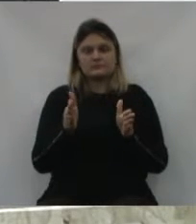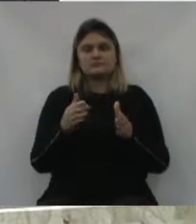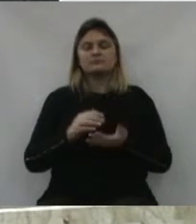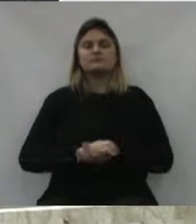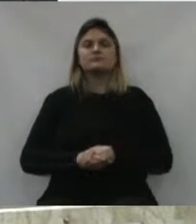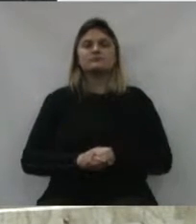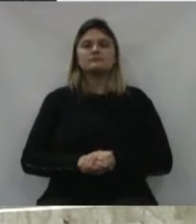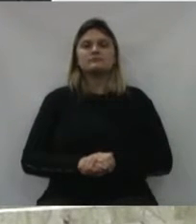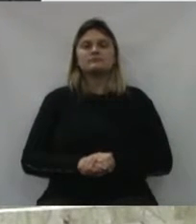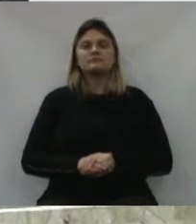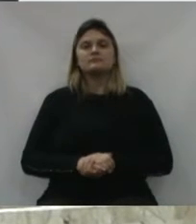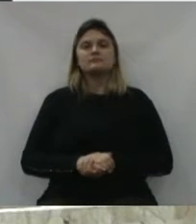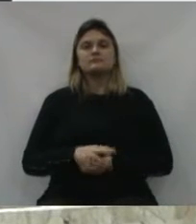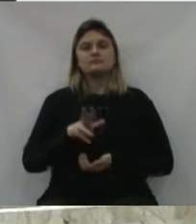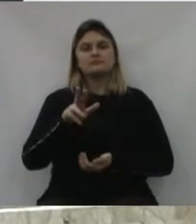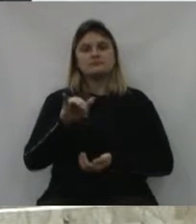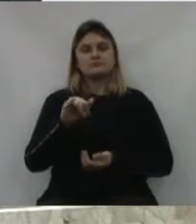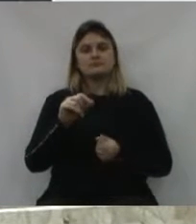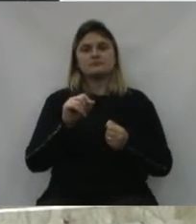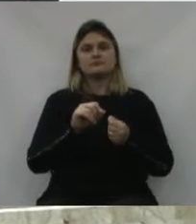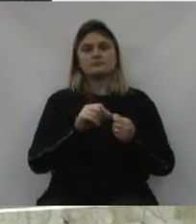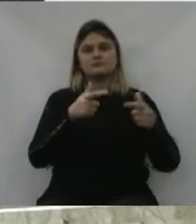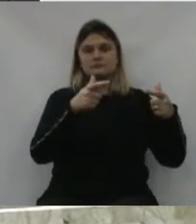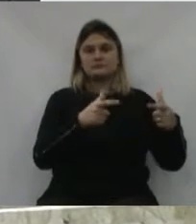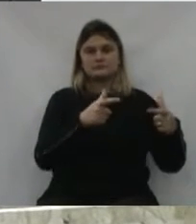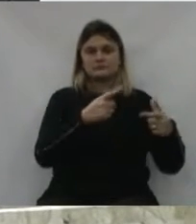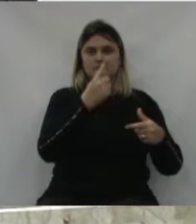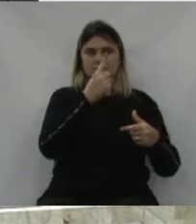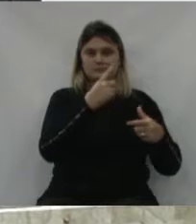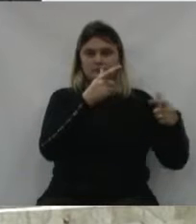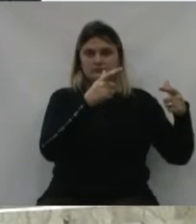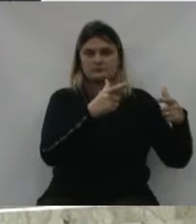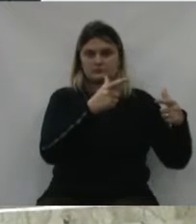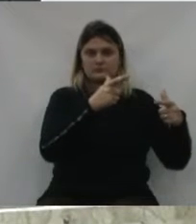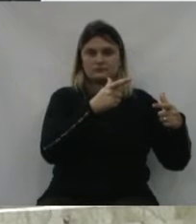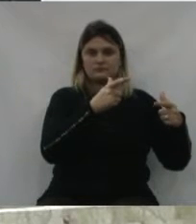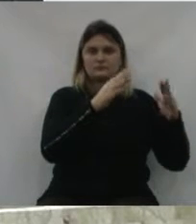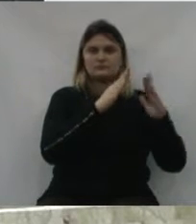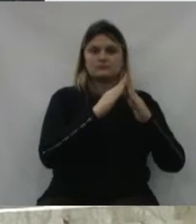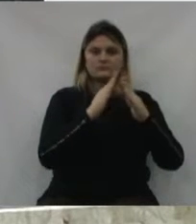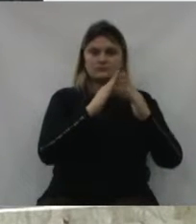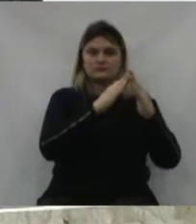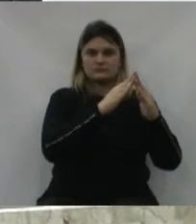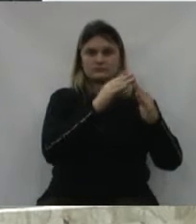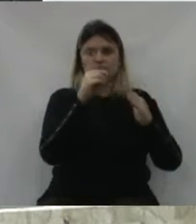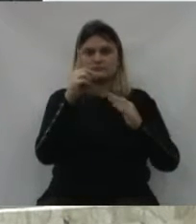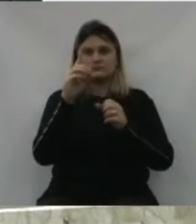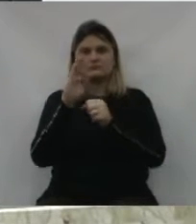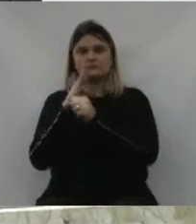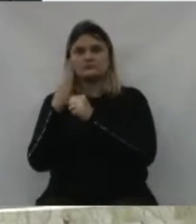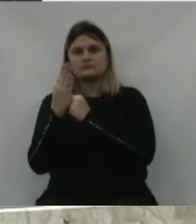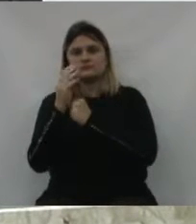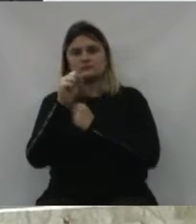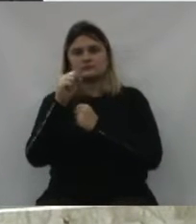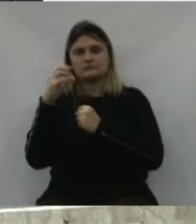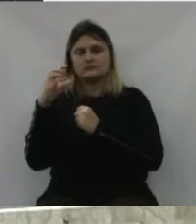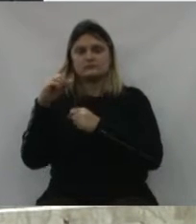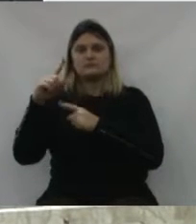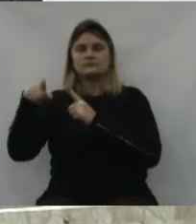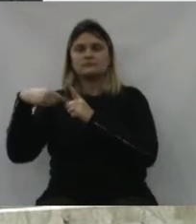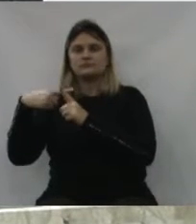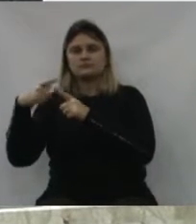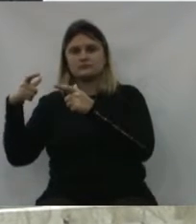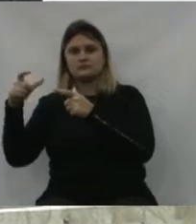-arenas, quadras de gramas sintéticas, que vão se instalar uma na região dos conjuntos, uma na região do São